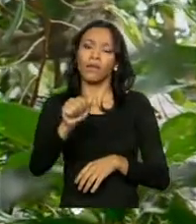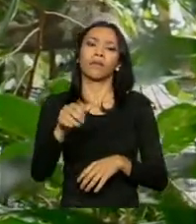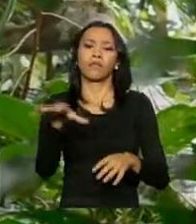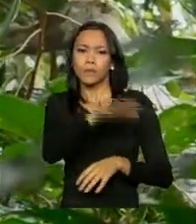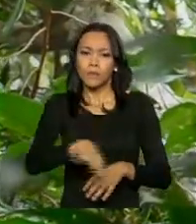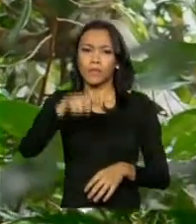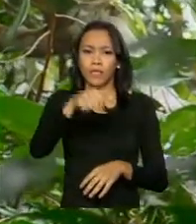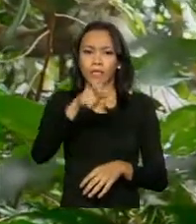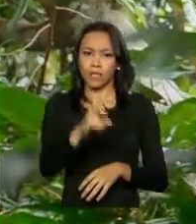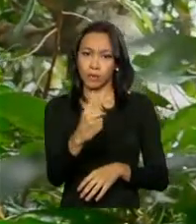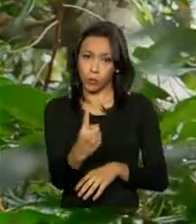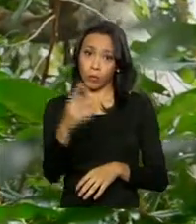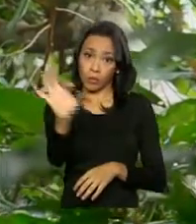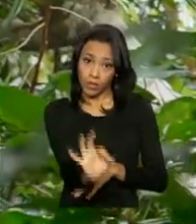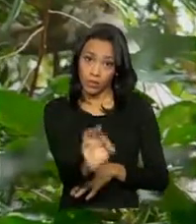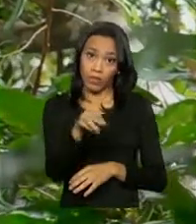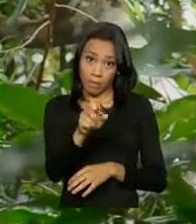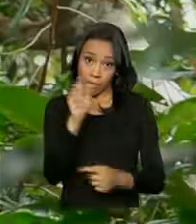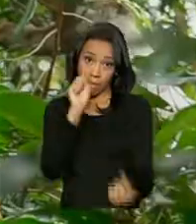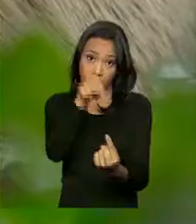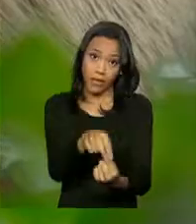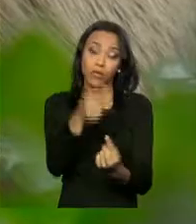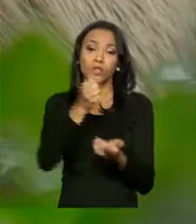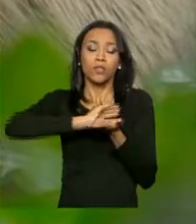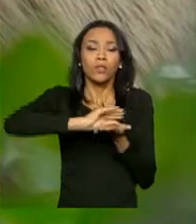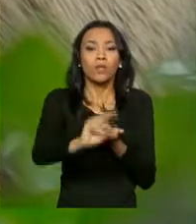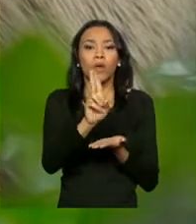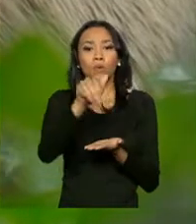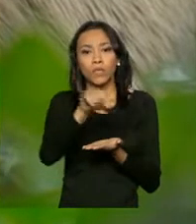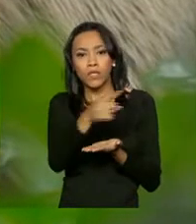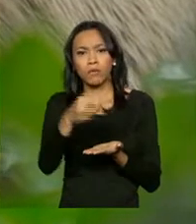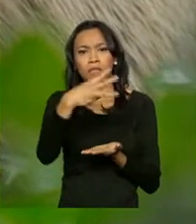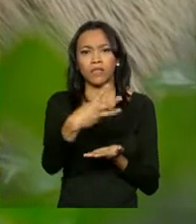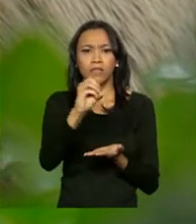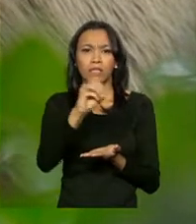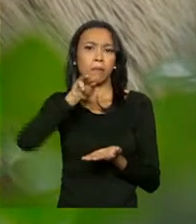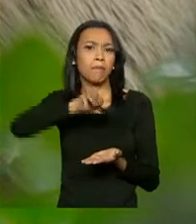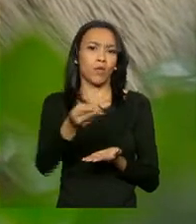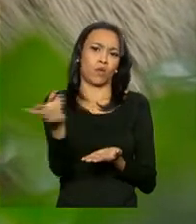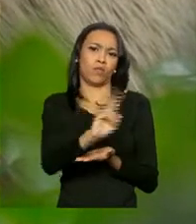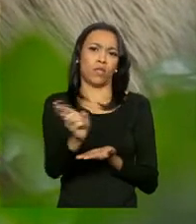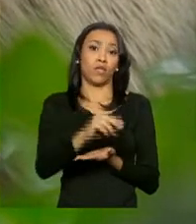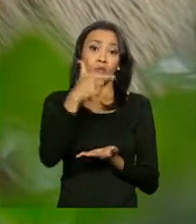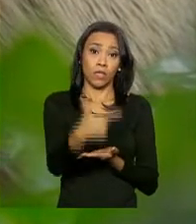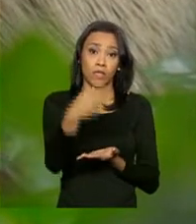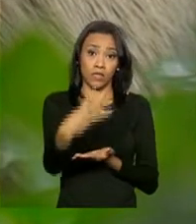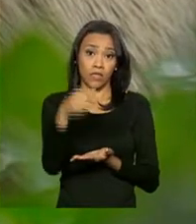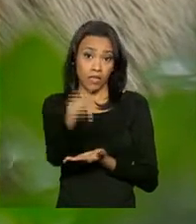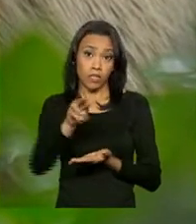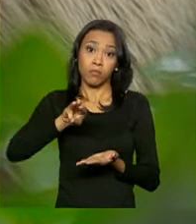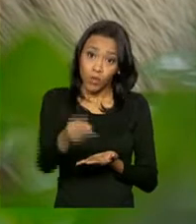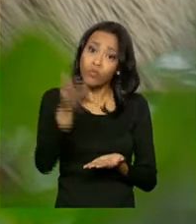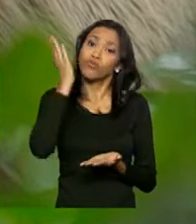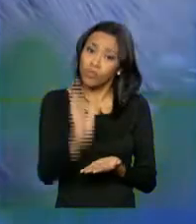% da meta. O investimento com recursos da União é de mais de 330 milhões de reais. 237